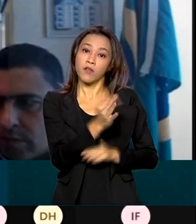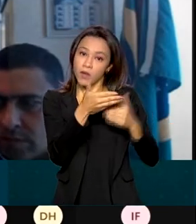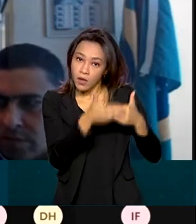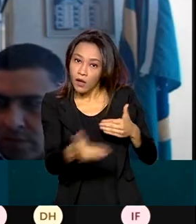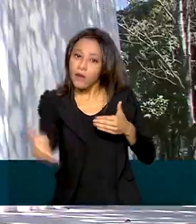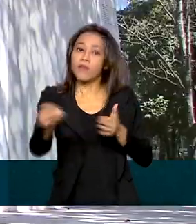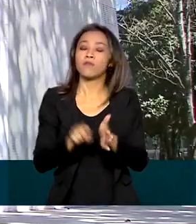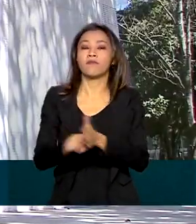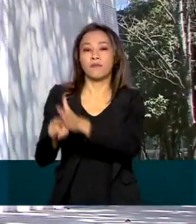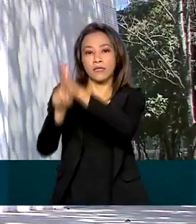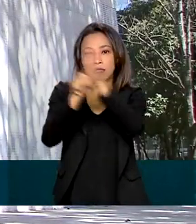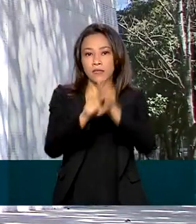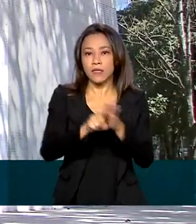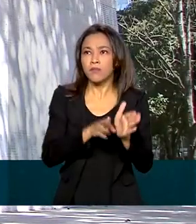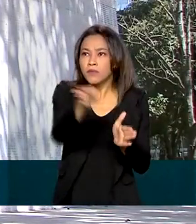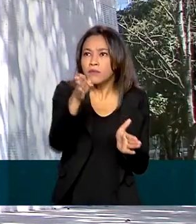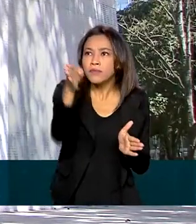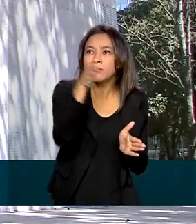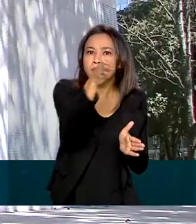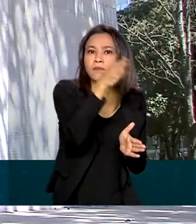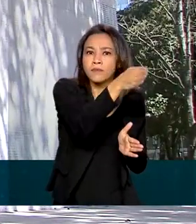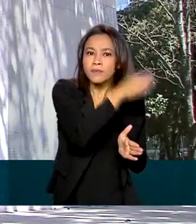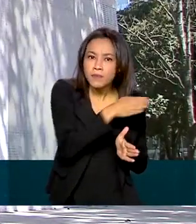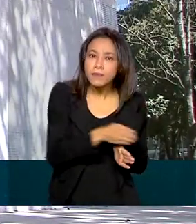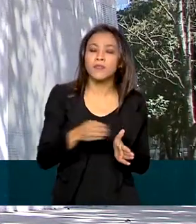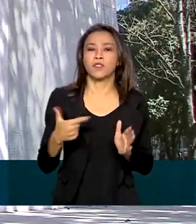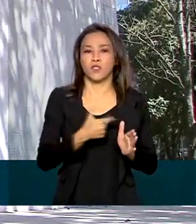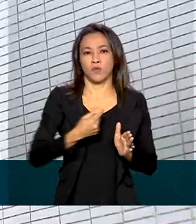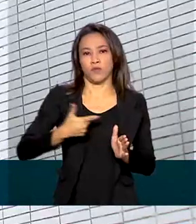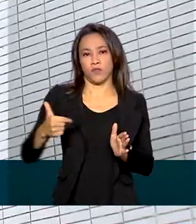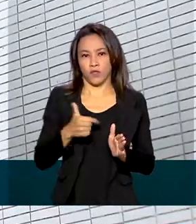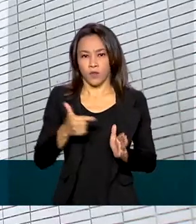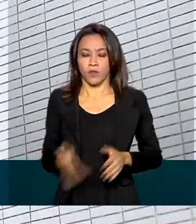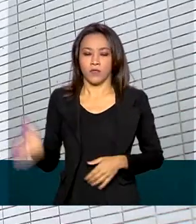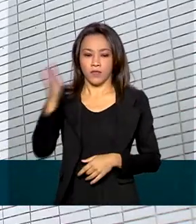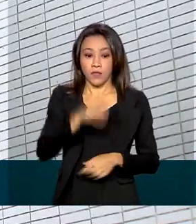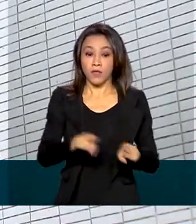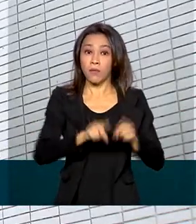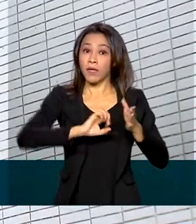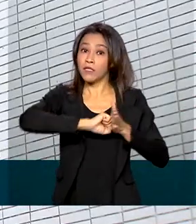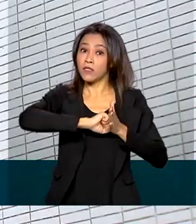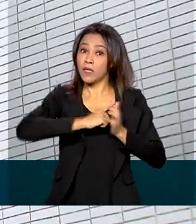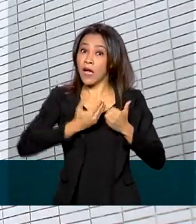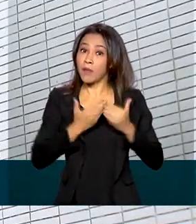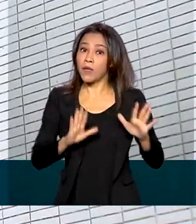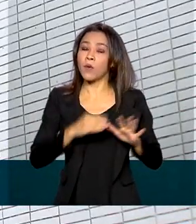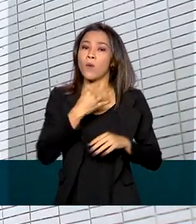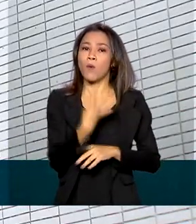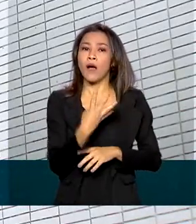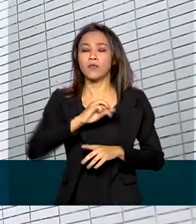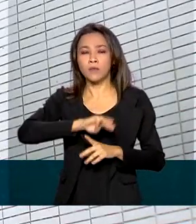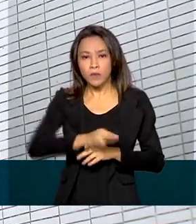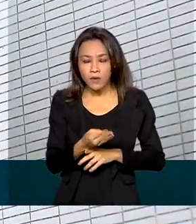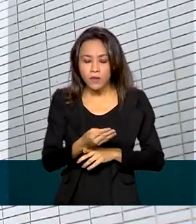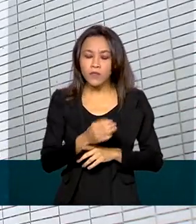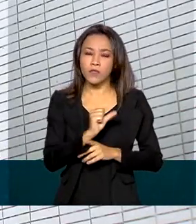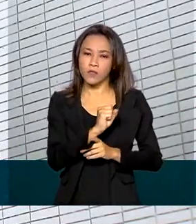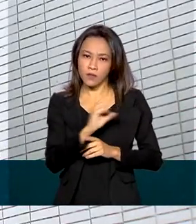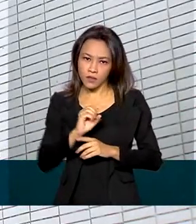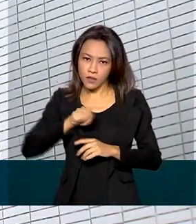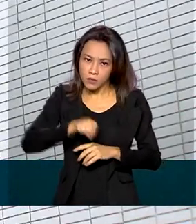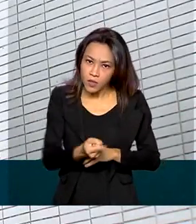censo em 2022. O Ministério da Economia também desbloqueou 4 bilhões e 800 milhões de reais do